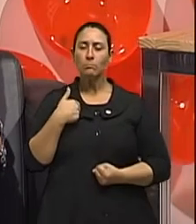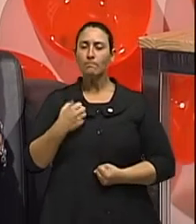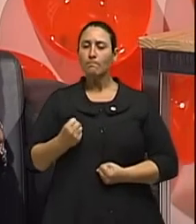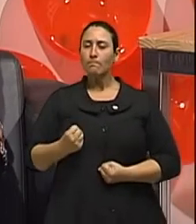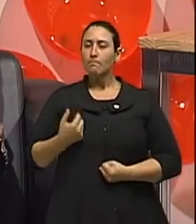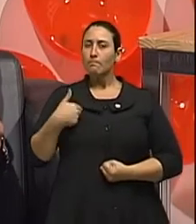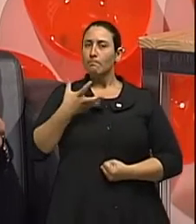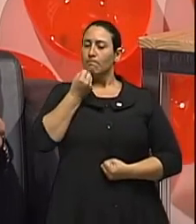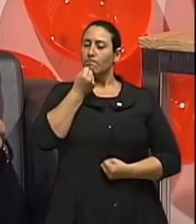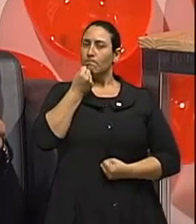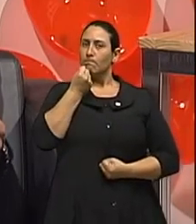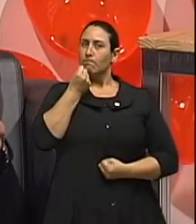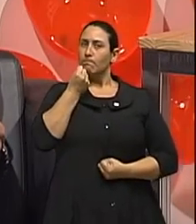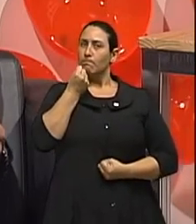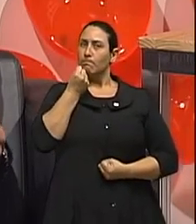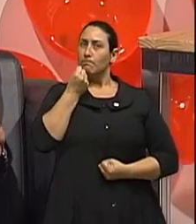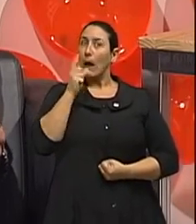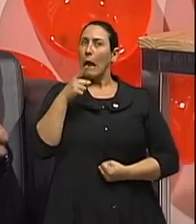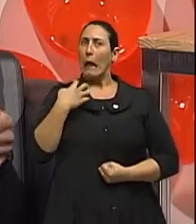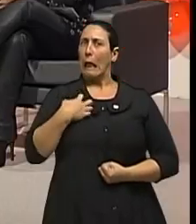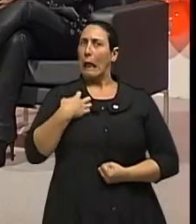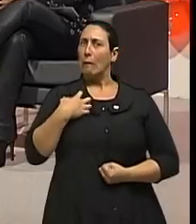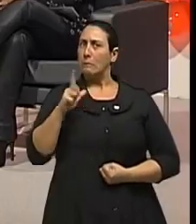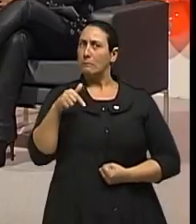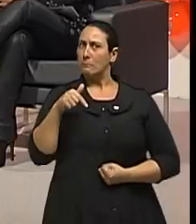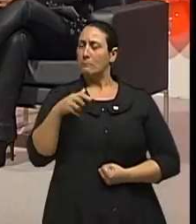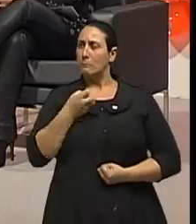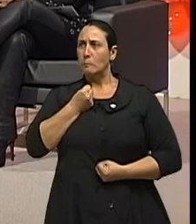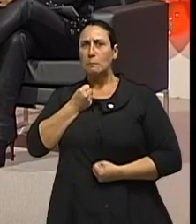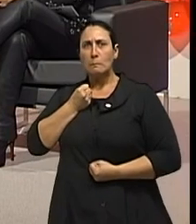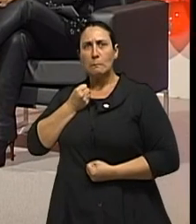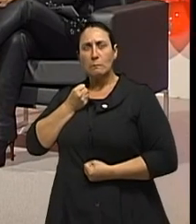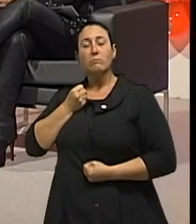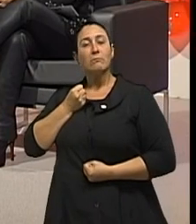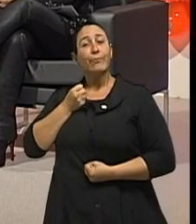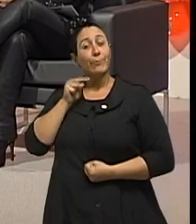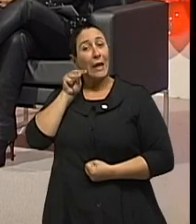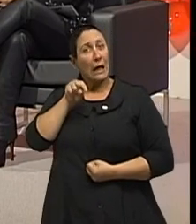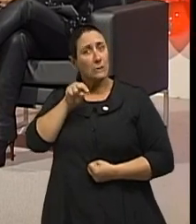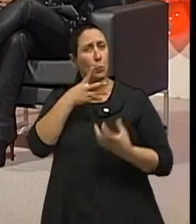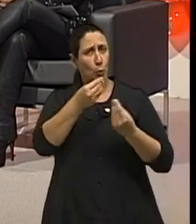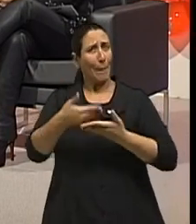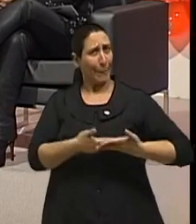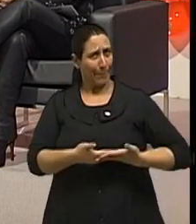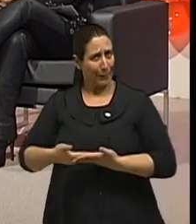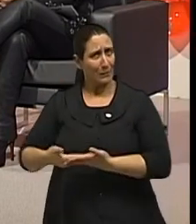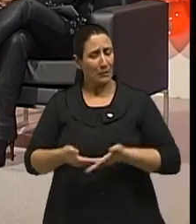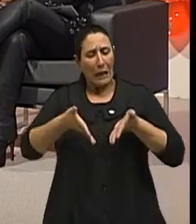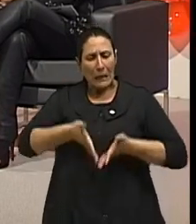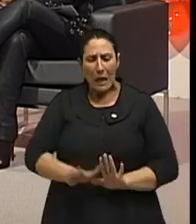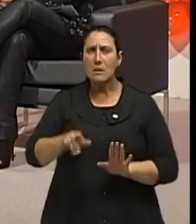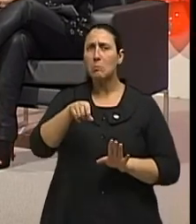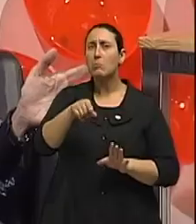E eu seguro a respiração. Não é mesmo? Então, por essa razão, nós temos os bebezinhos, em geral, a menos que nasçam com algum